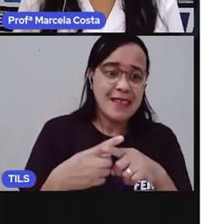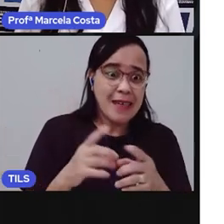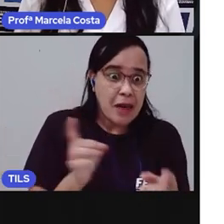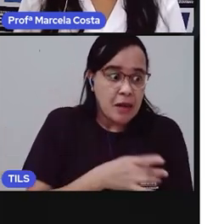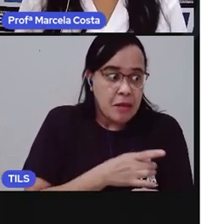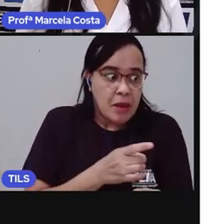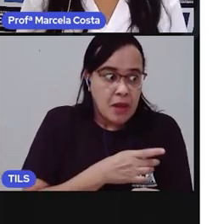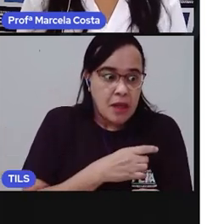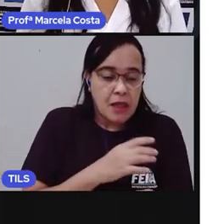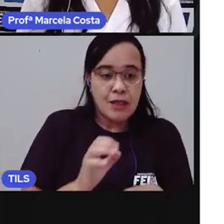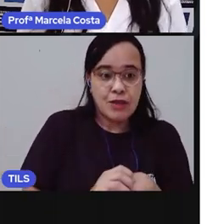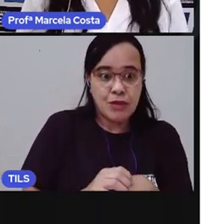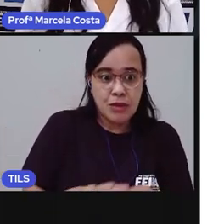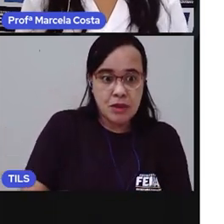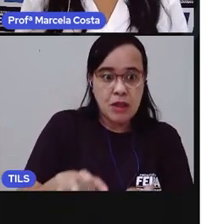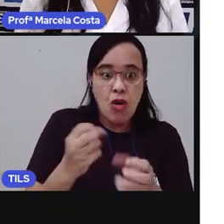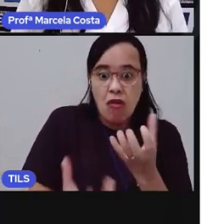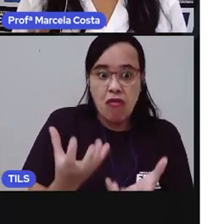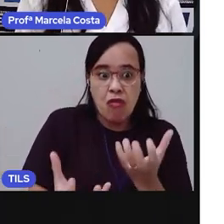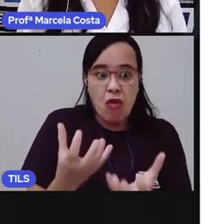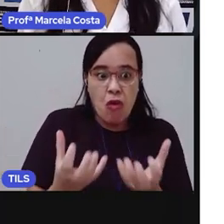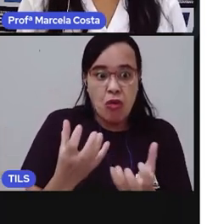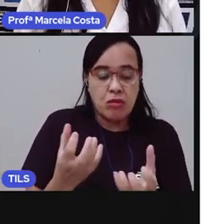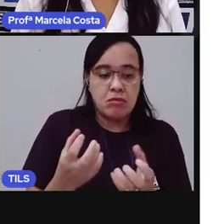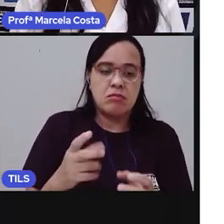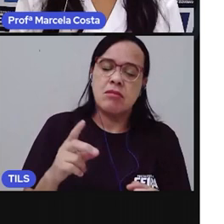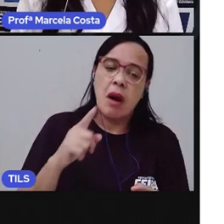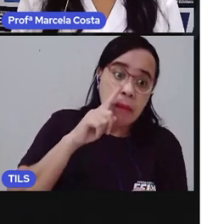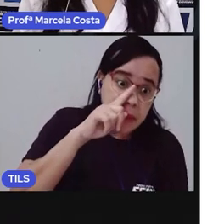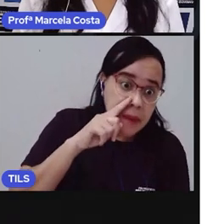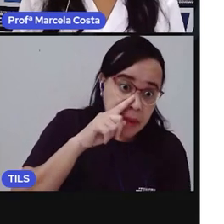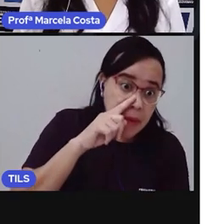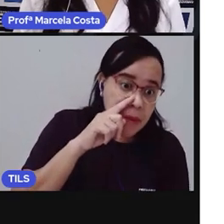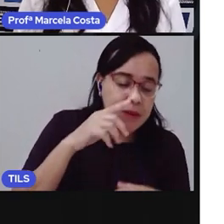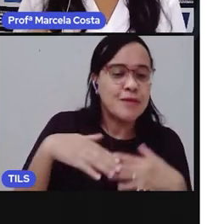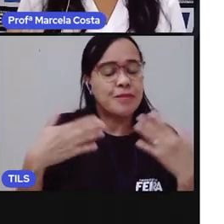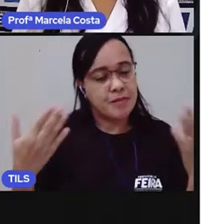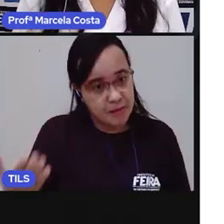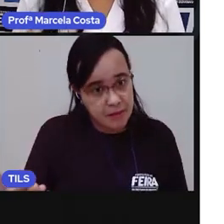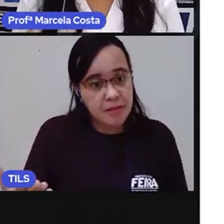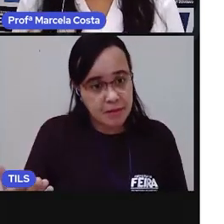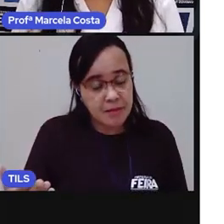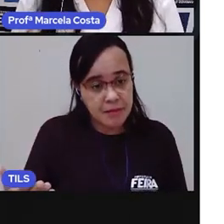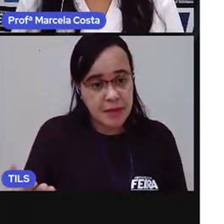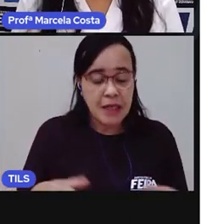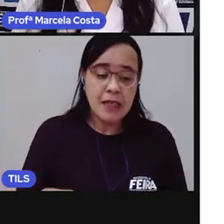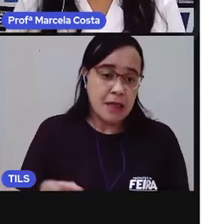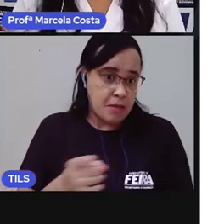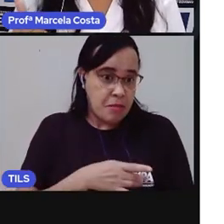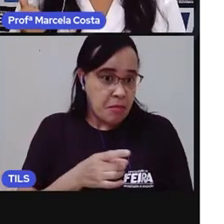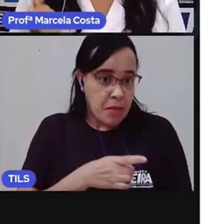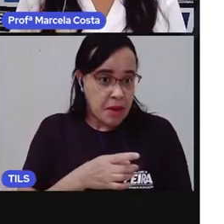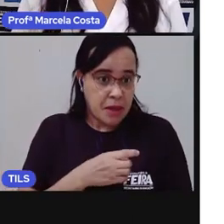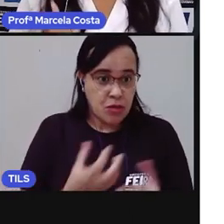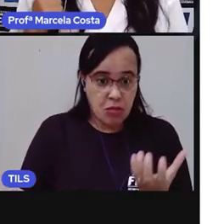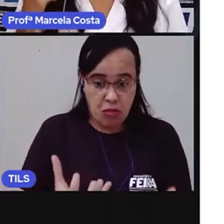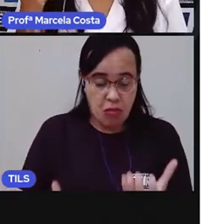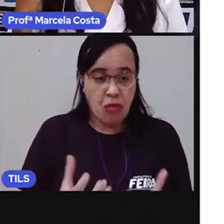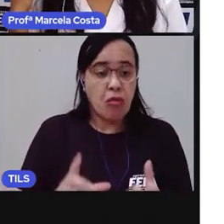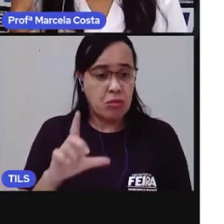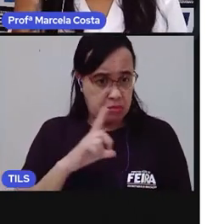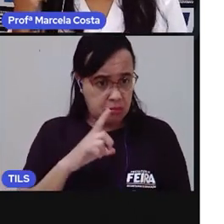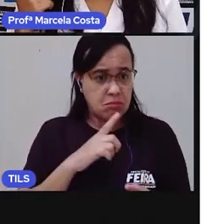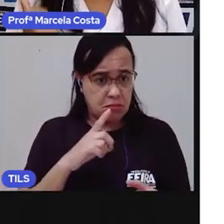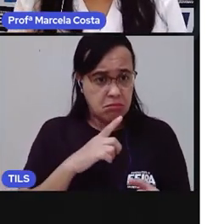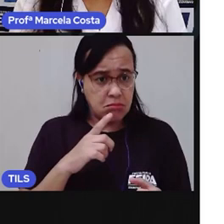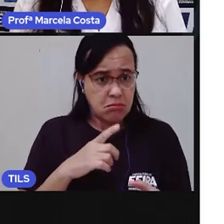Então, uma pessoa que não coloca a mão no fogo por medo de se queimar. O